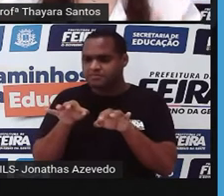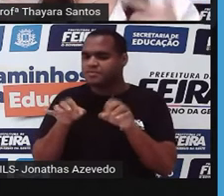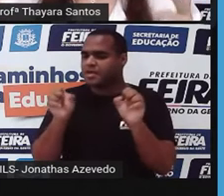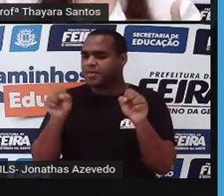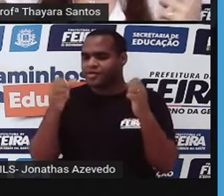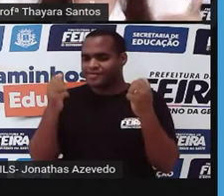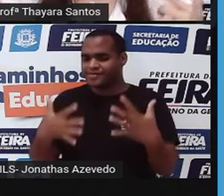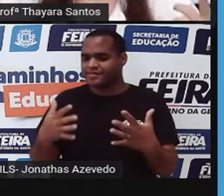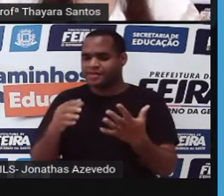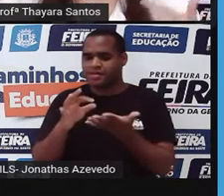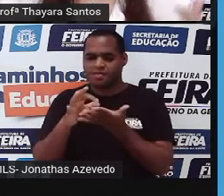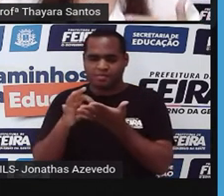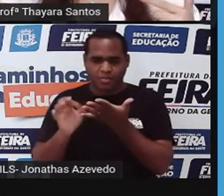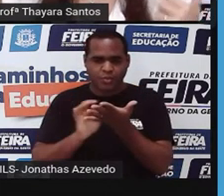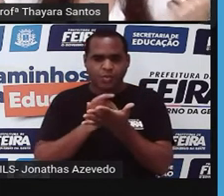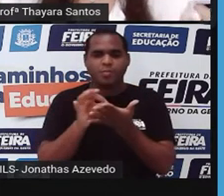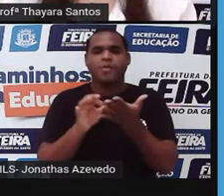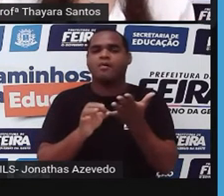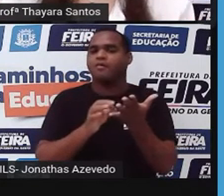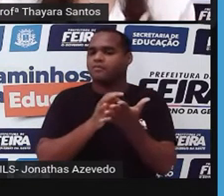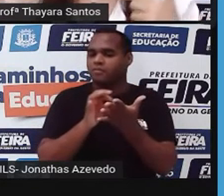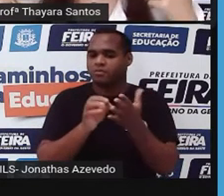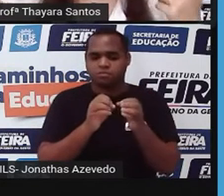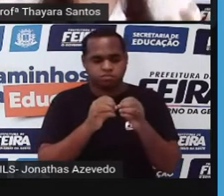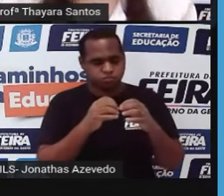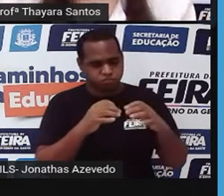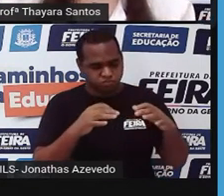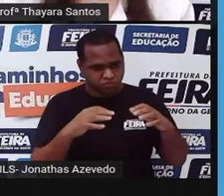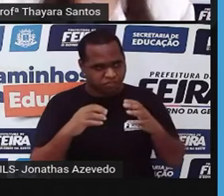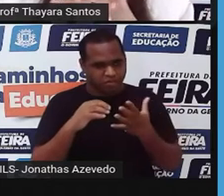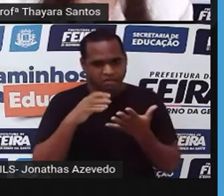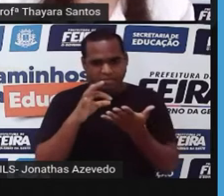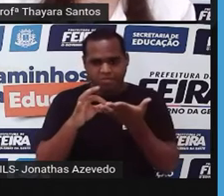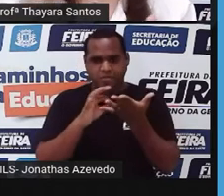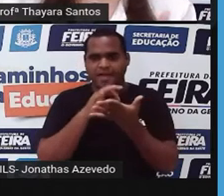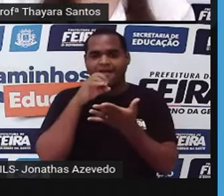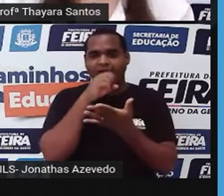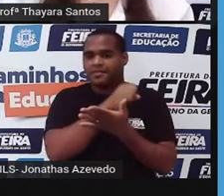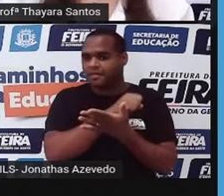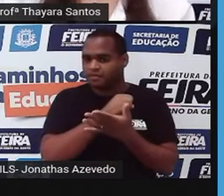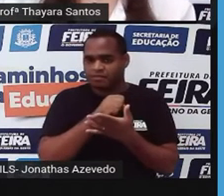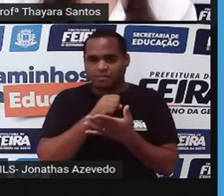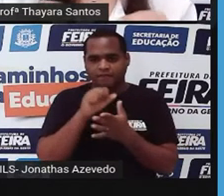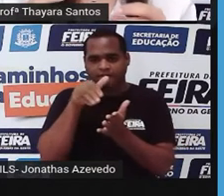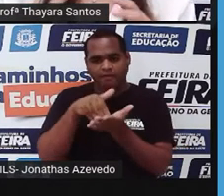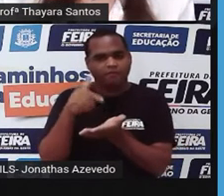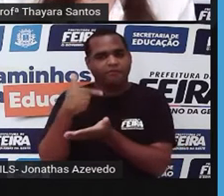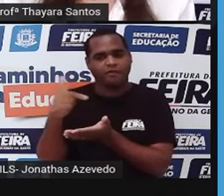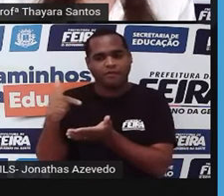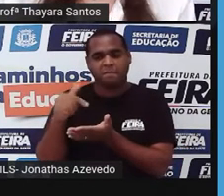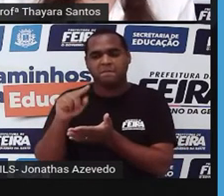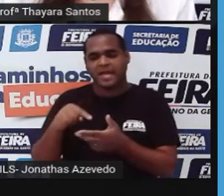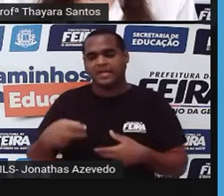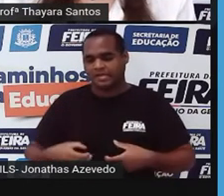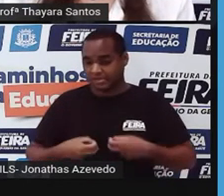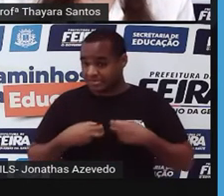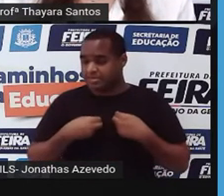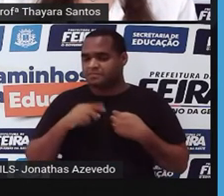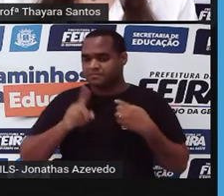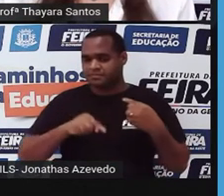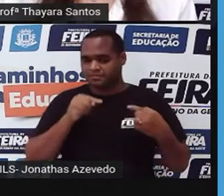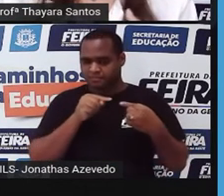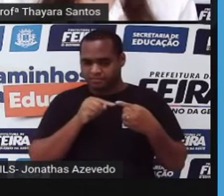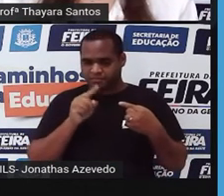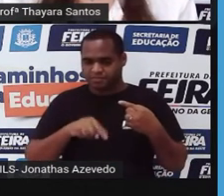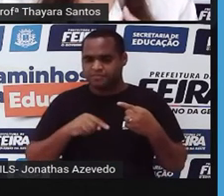se reproduzindo o tempo inteiro de forma muito rápida e indefinidamente. Então, o câncer é isso. São células